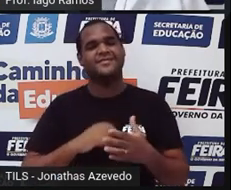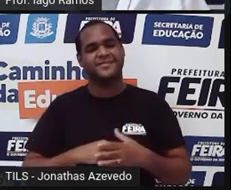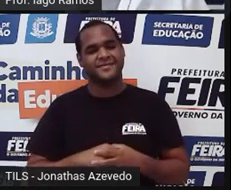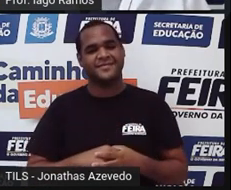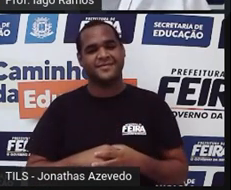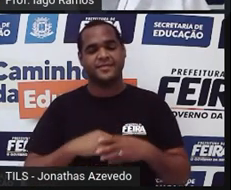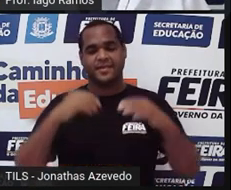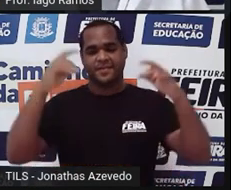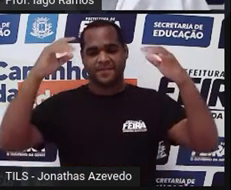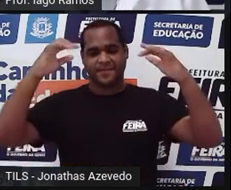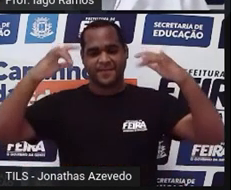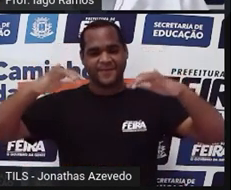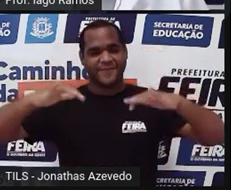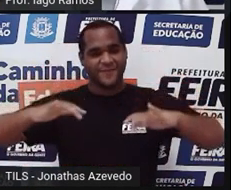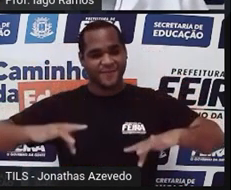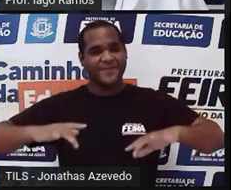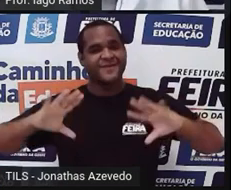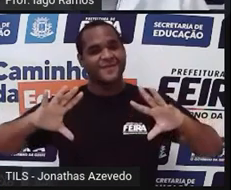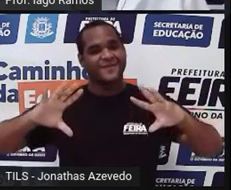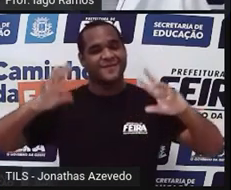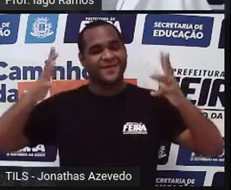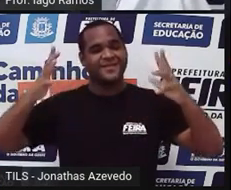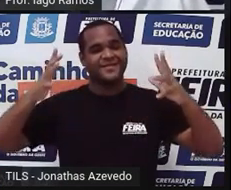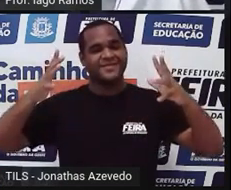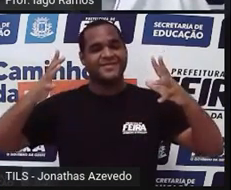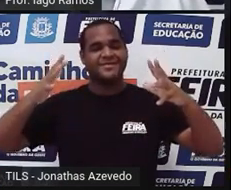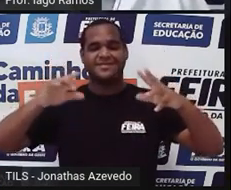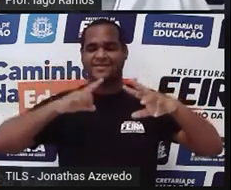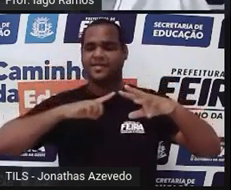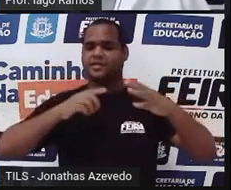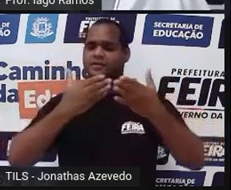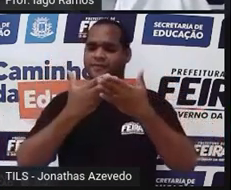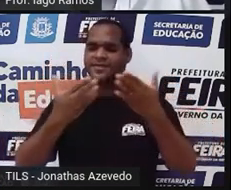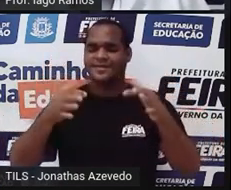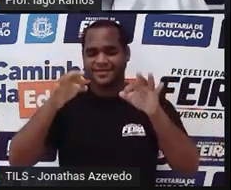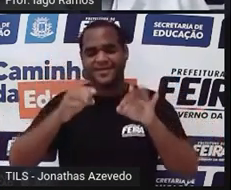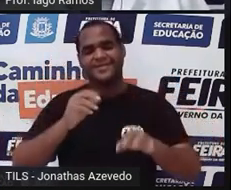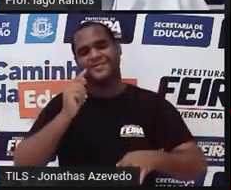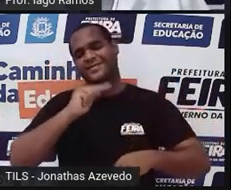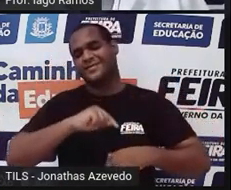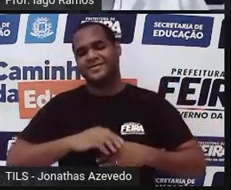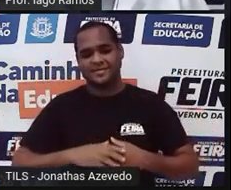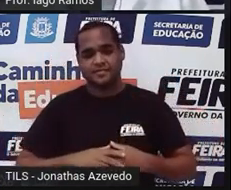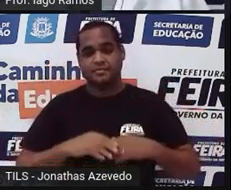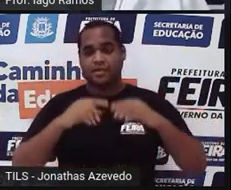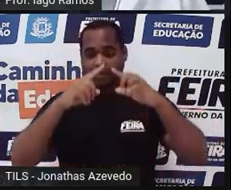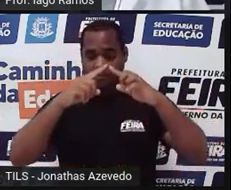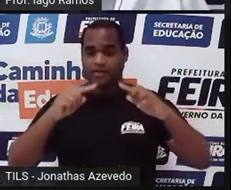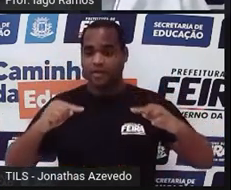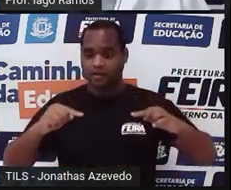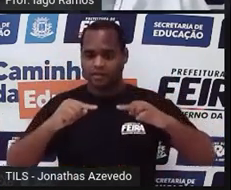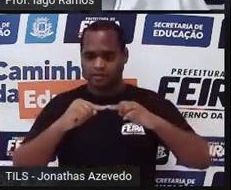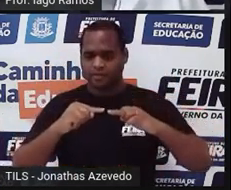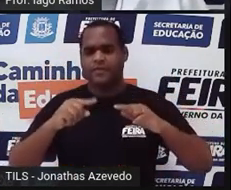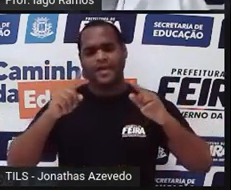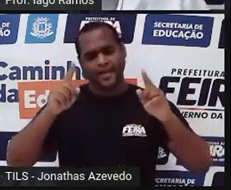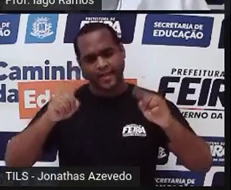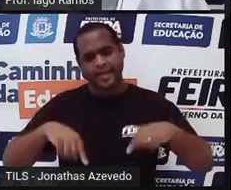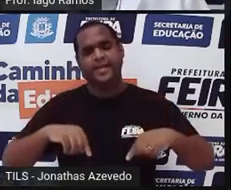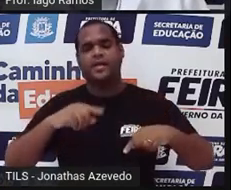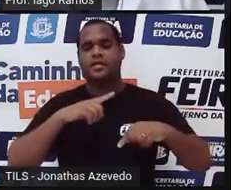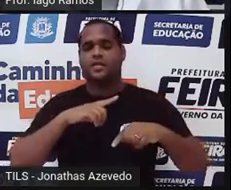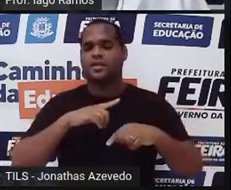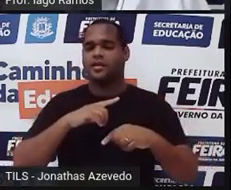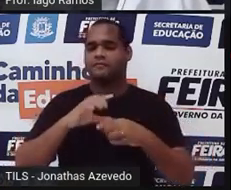fazer aqui uns confetzinhos. Festa! Pra você que acertou. O triângulo é o polígono mais rígido